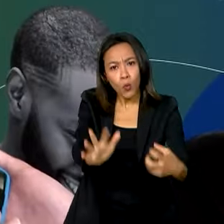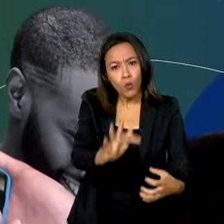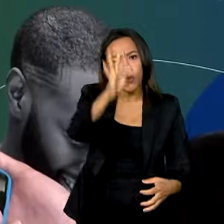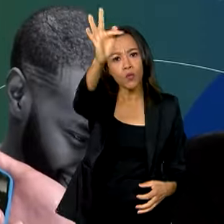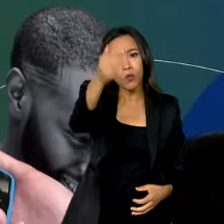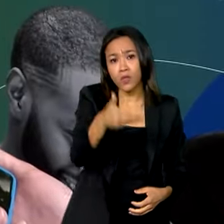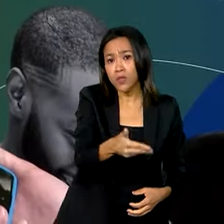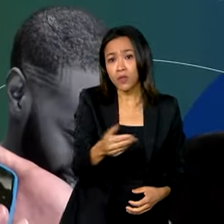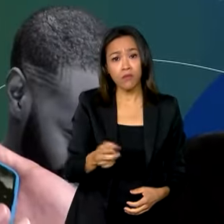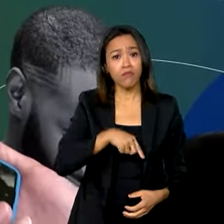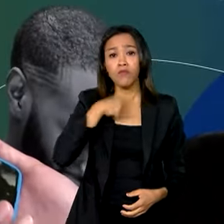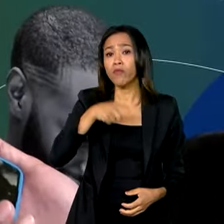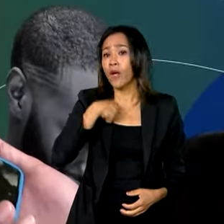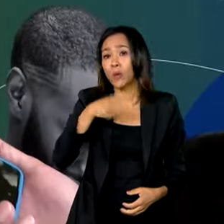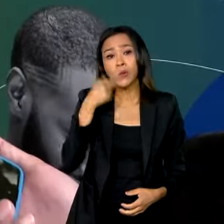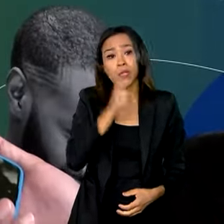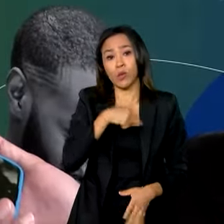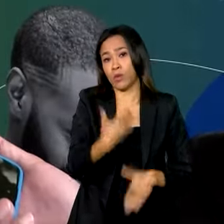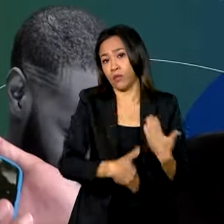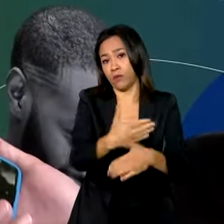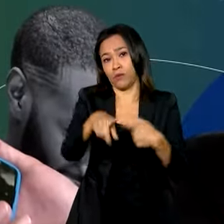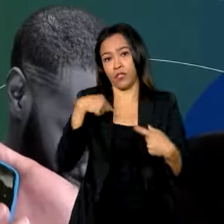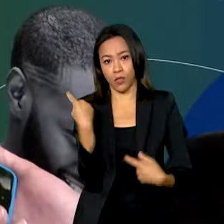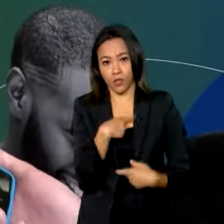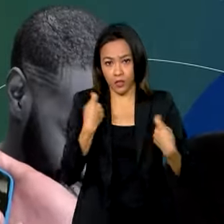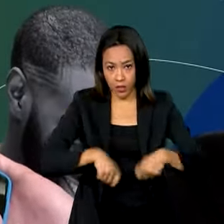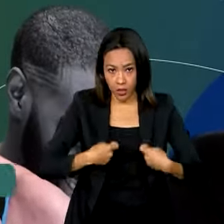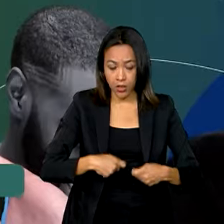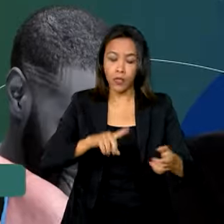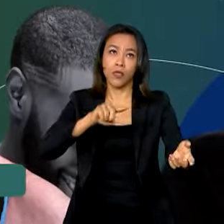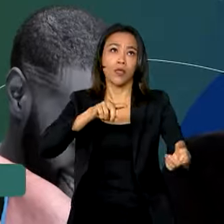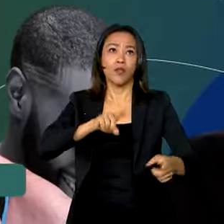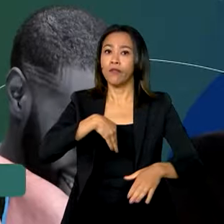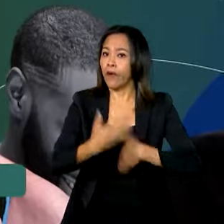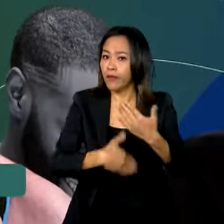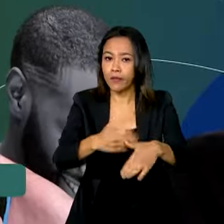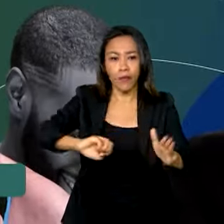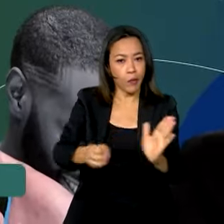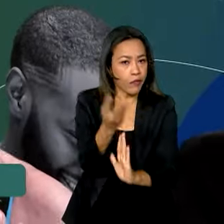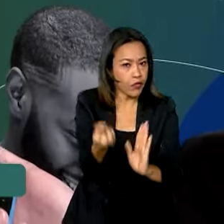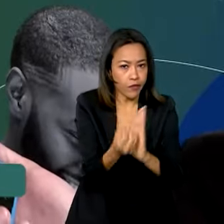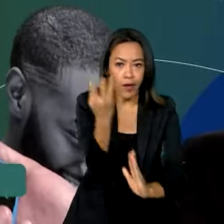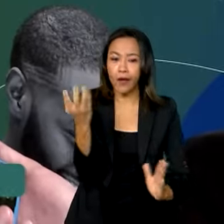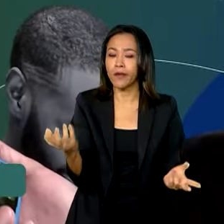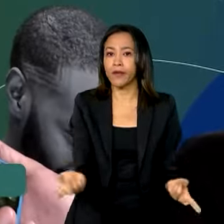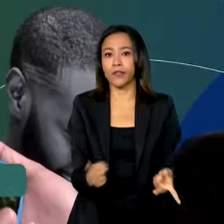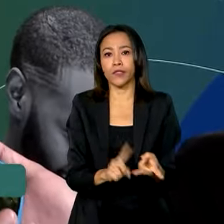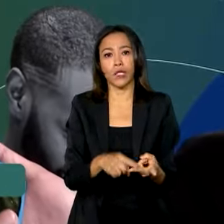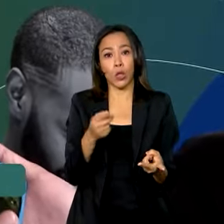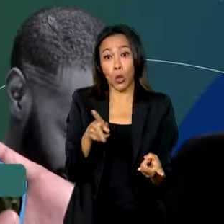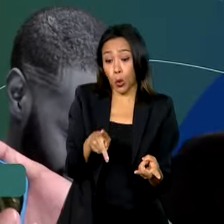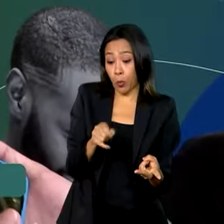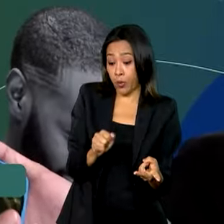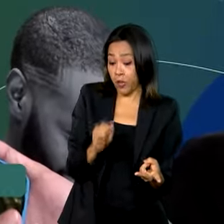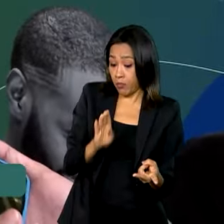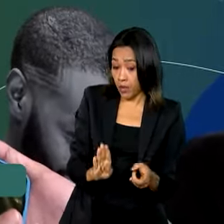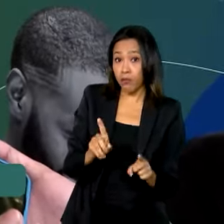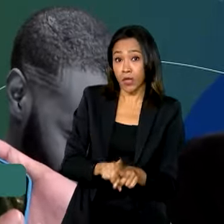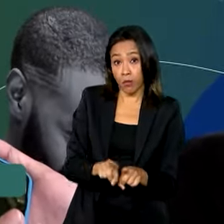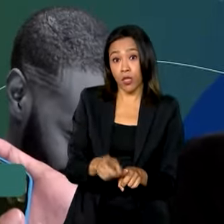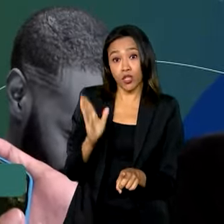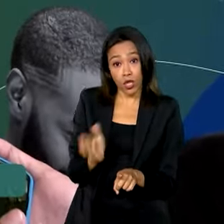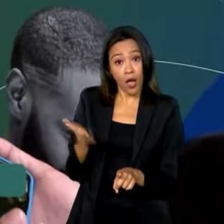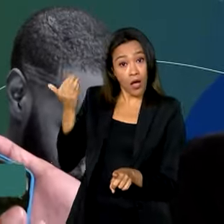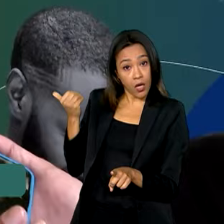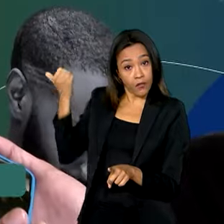isso não vai gerar o desenvolvimento que a gente precisa. Não vai gerar aumento de produtividade, não vai gerar ganho de produto interno bruto, como foi dito